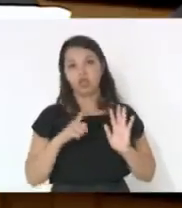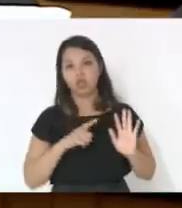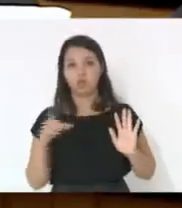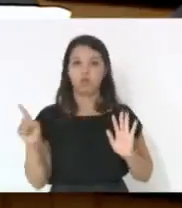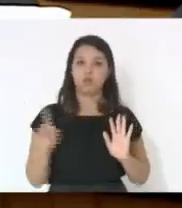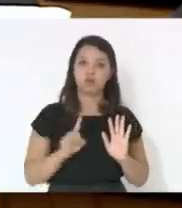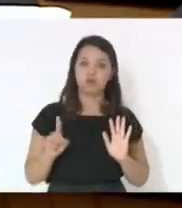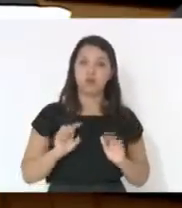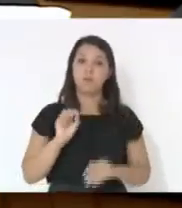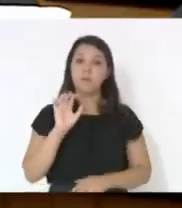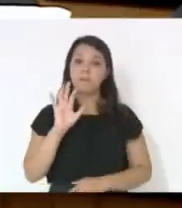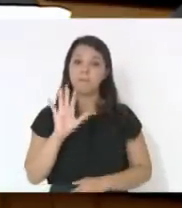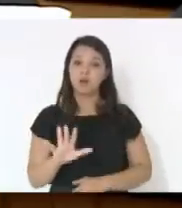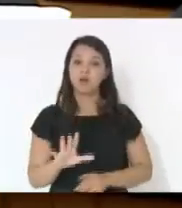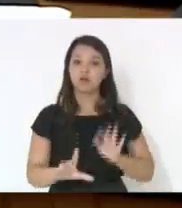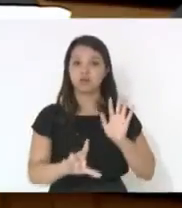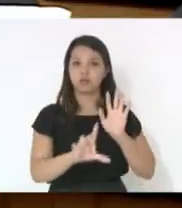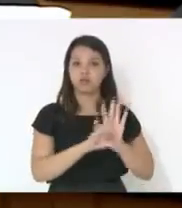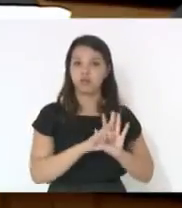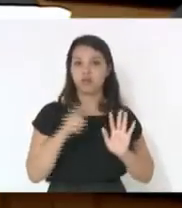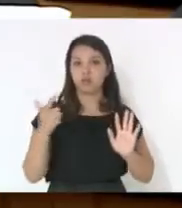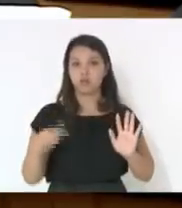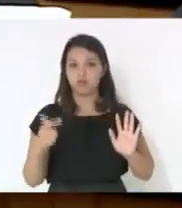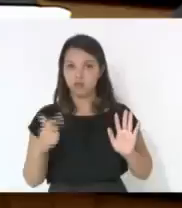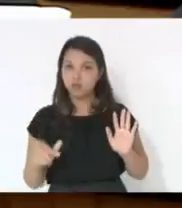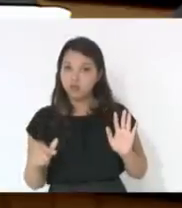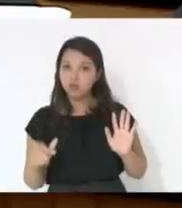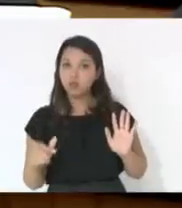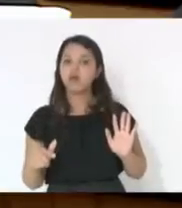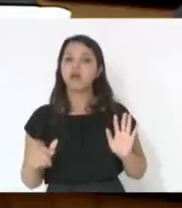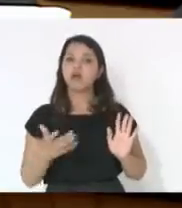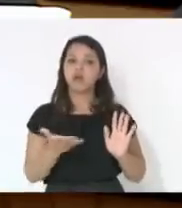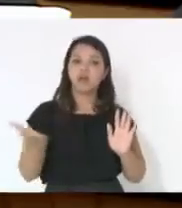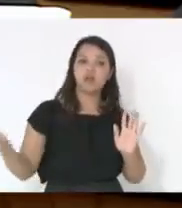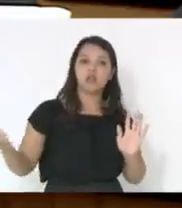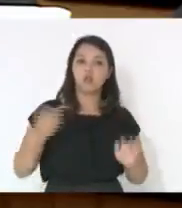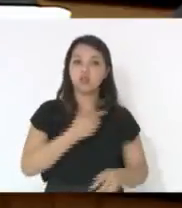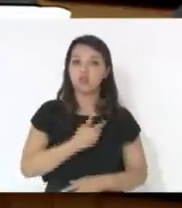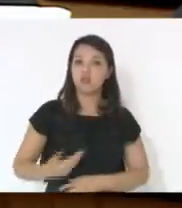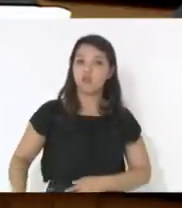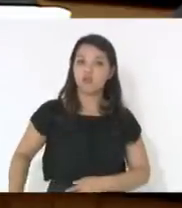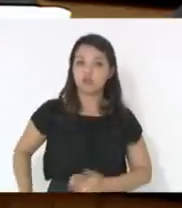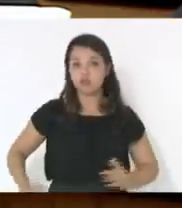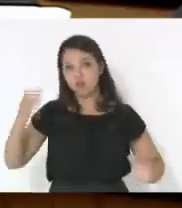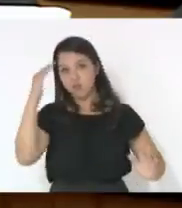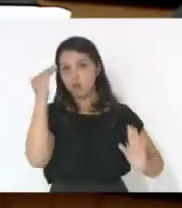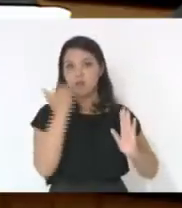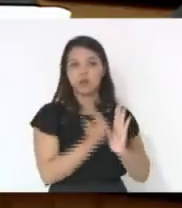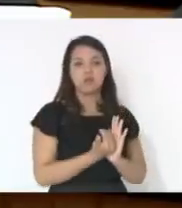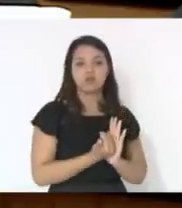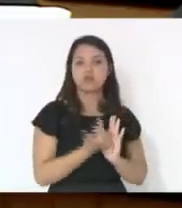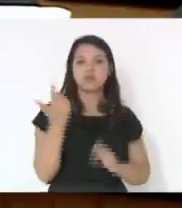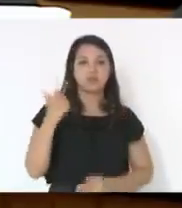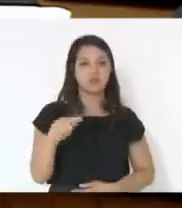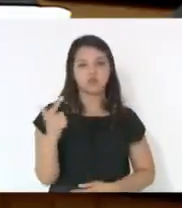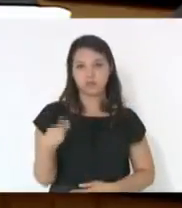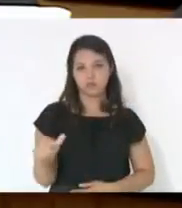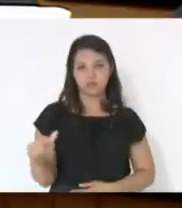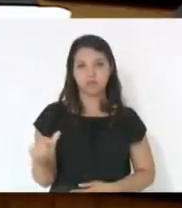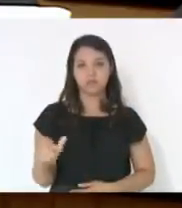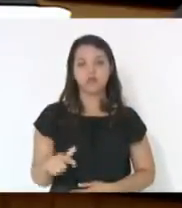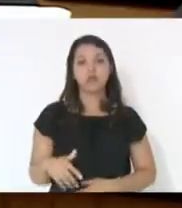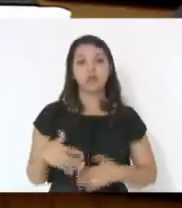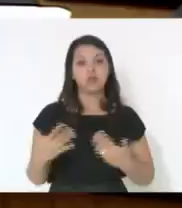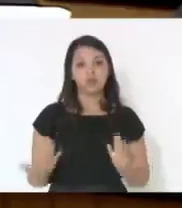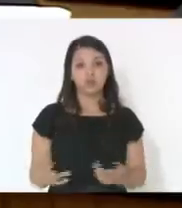sem a lei os governos tradicionalmente não têm feito aquilo que seria o correto. Portanto, senhor presidente, a